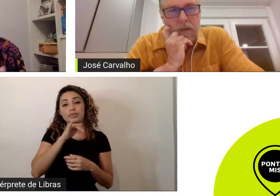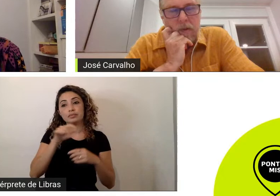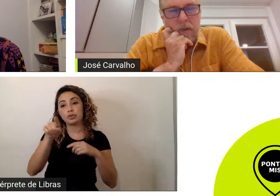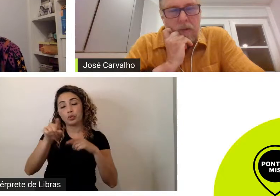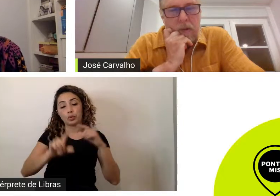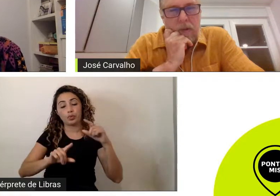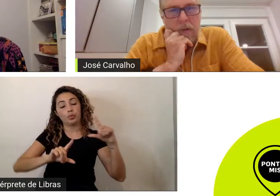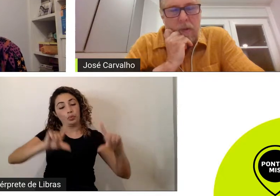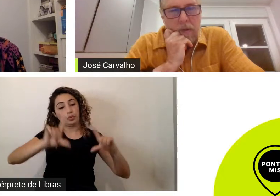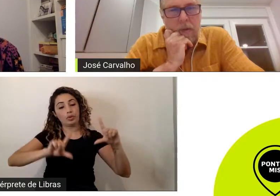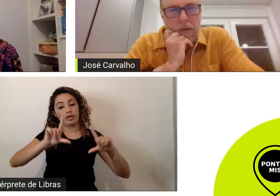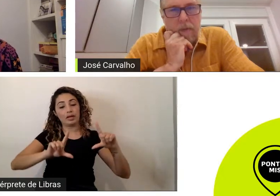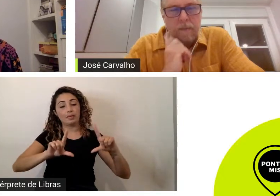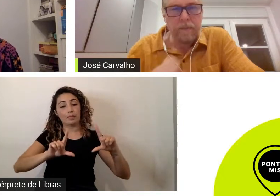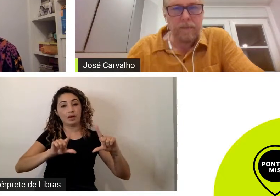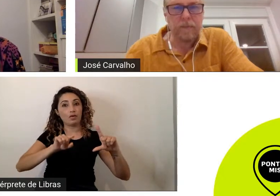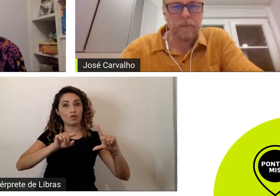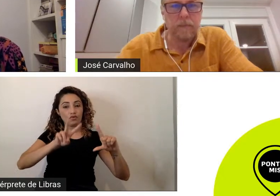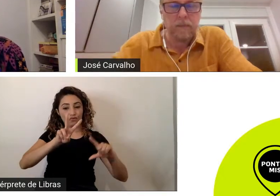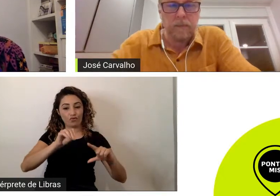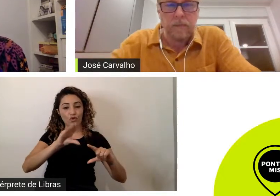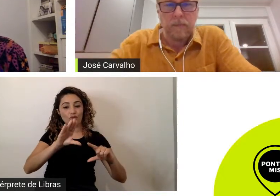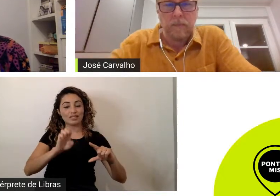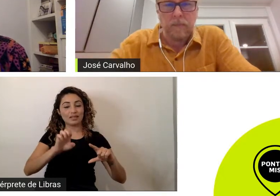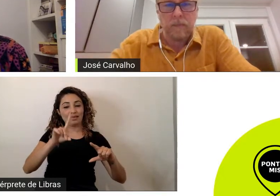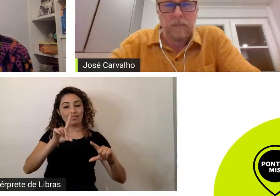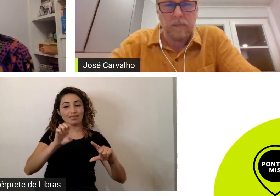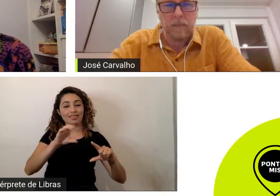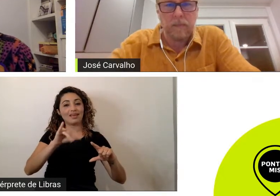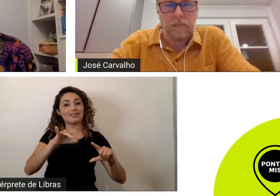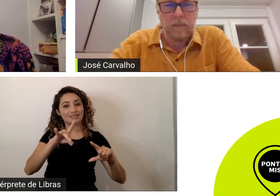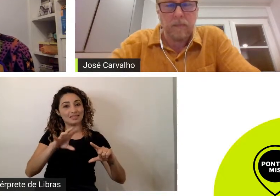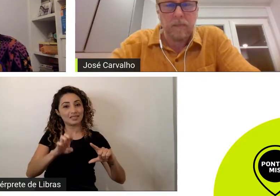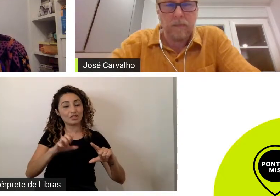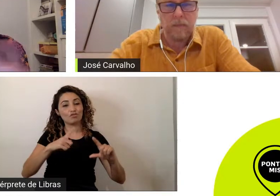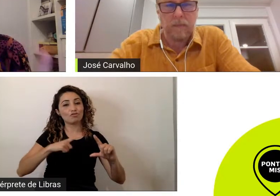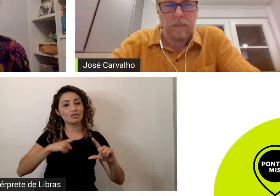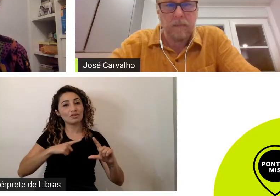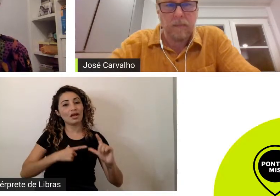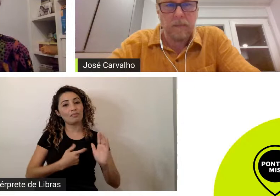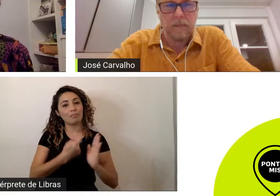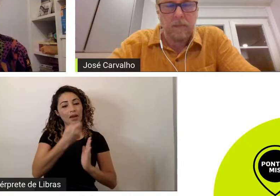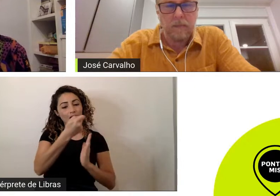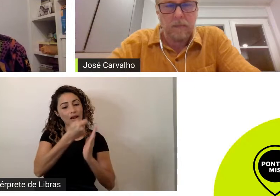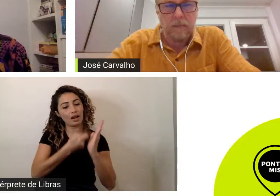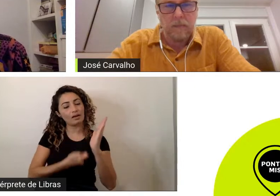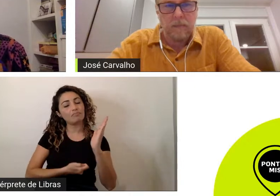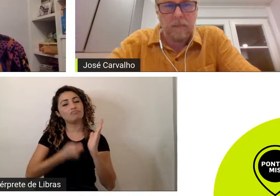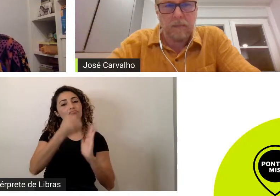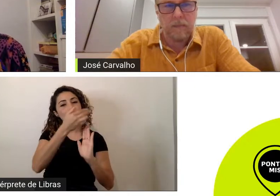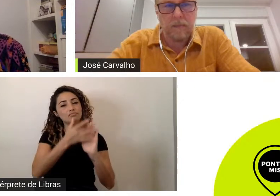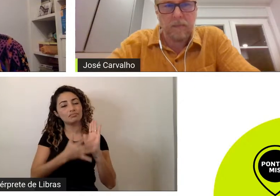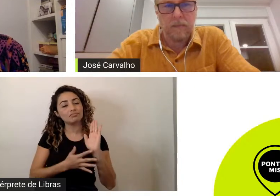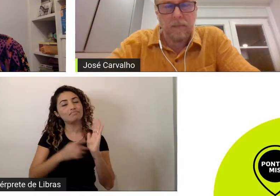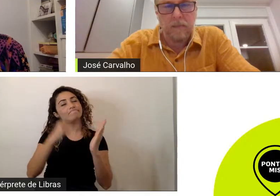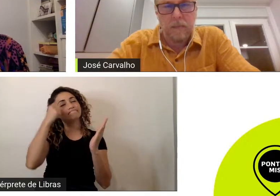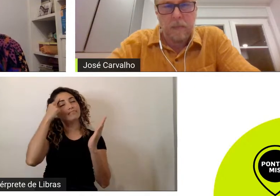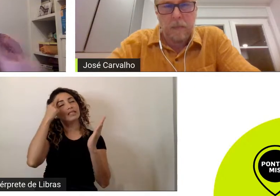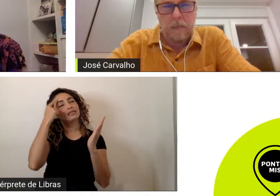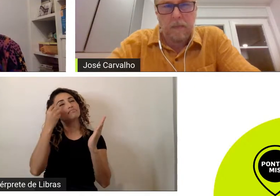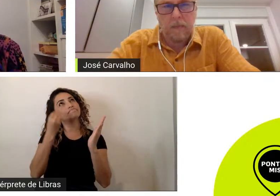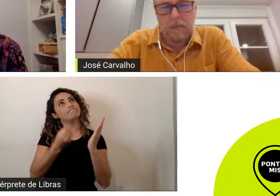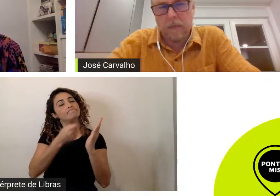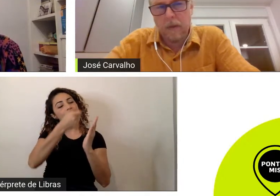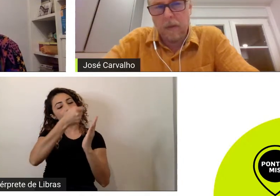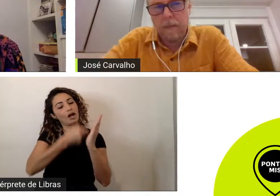quanto em alguns outros projetos a escrita pensada dessa maneira né onde você